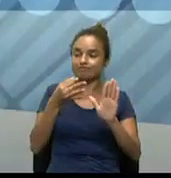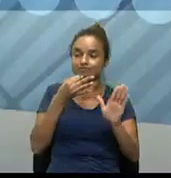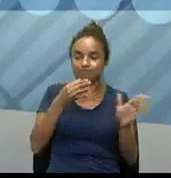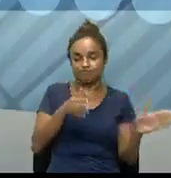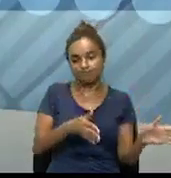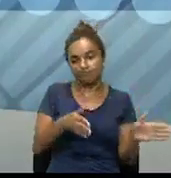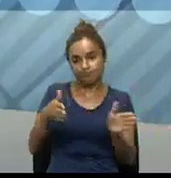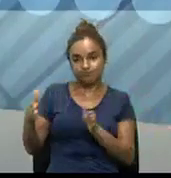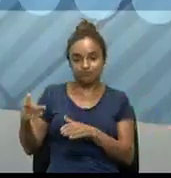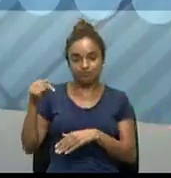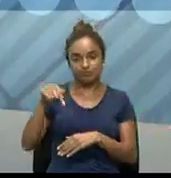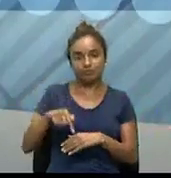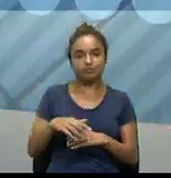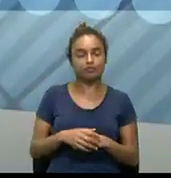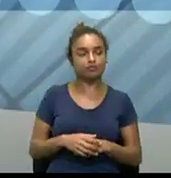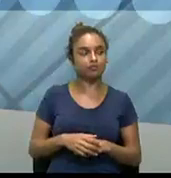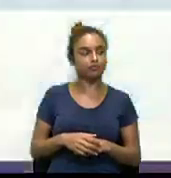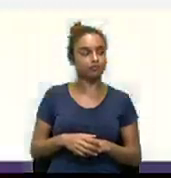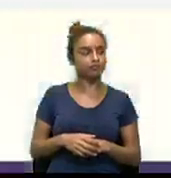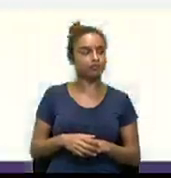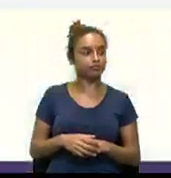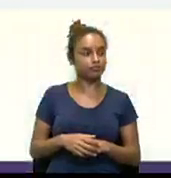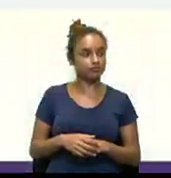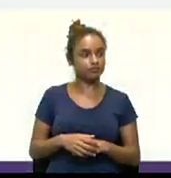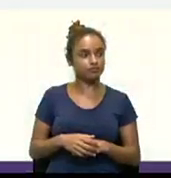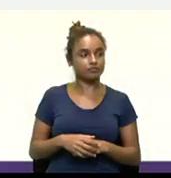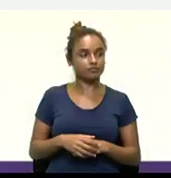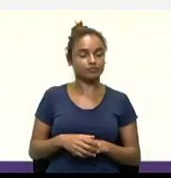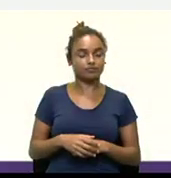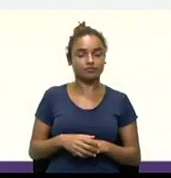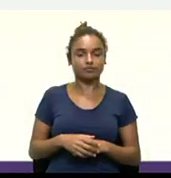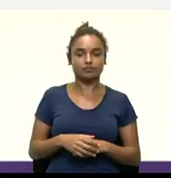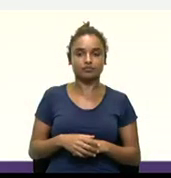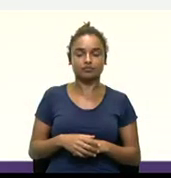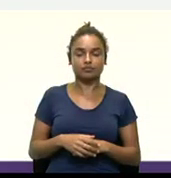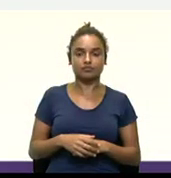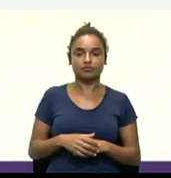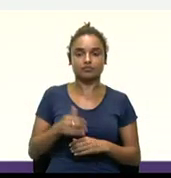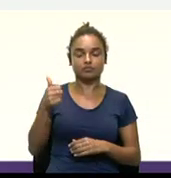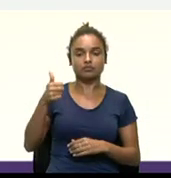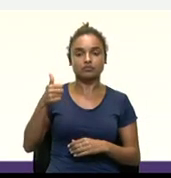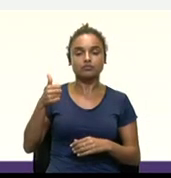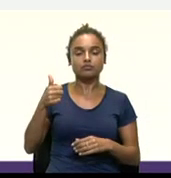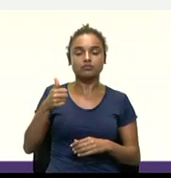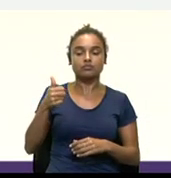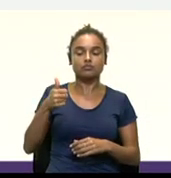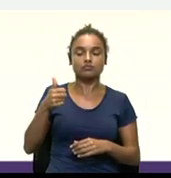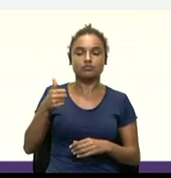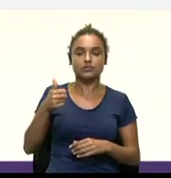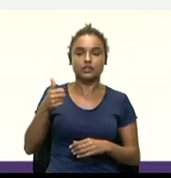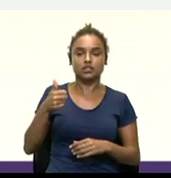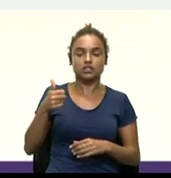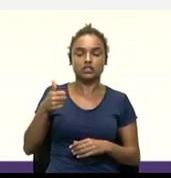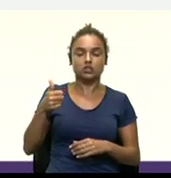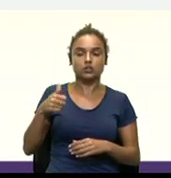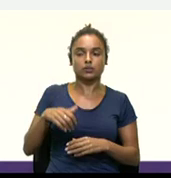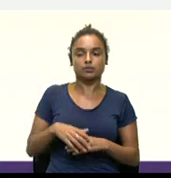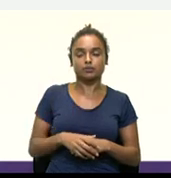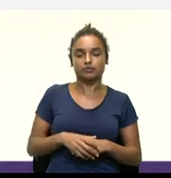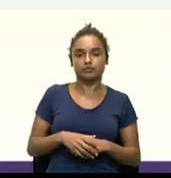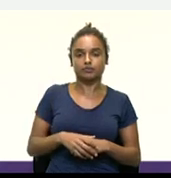desse caminho. Então, seguindo ali ao quadro, primeira questão, né? Então, o próprio